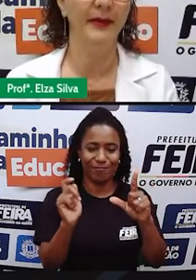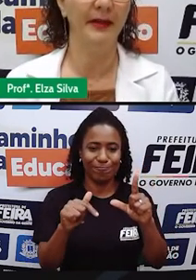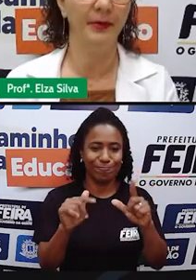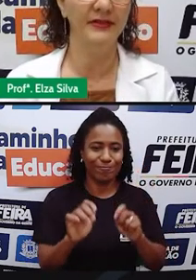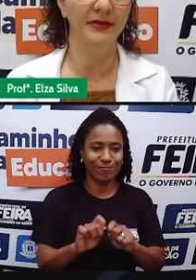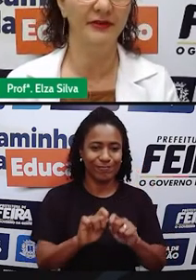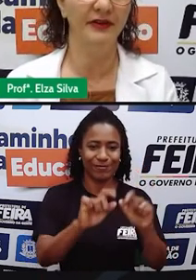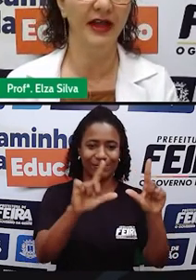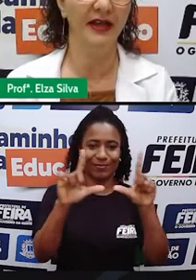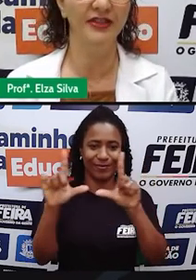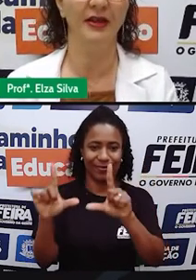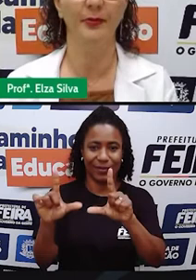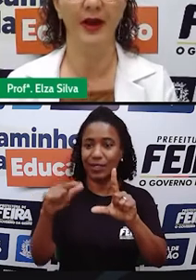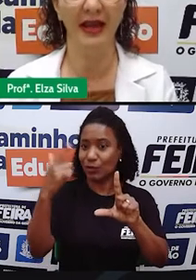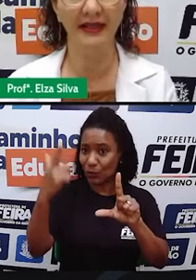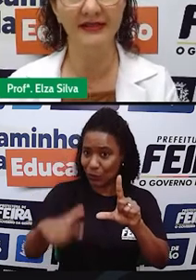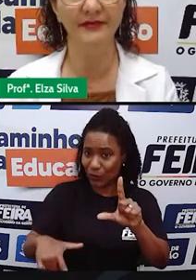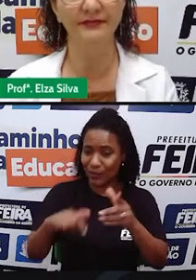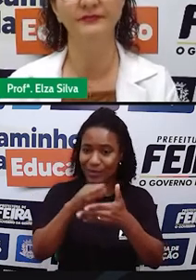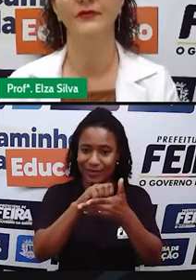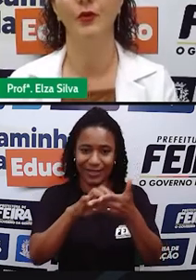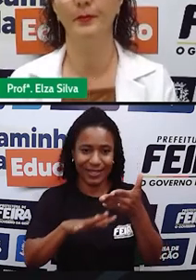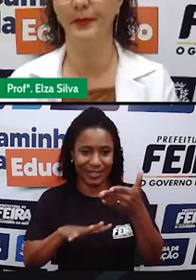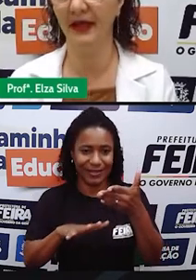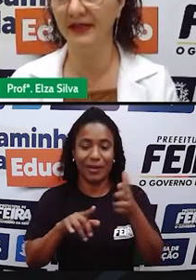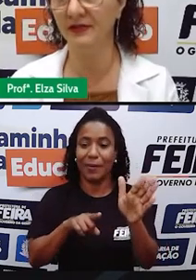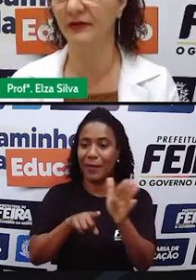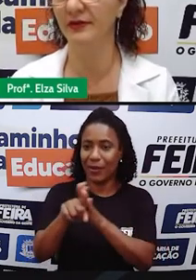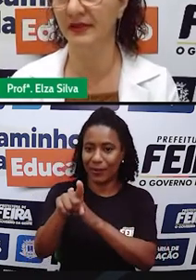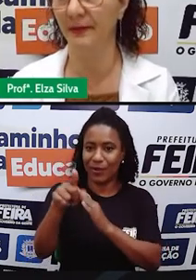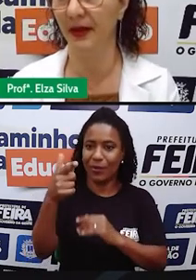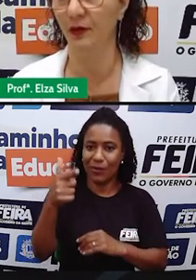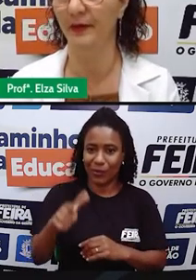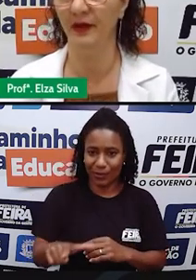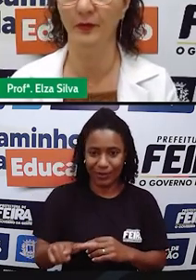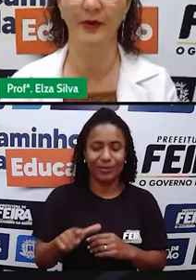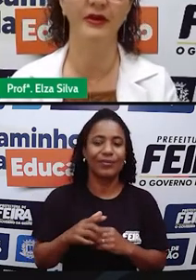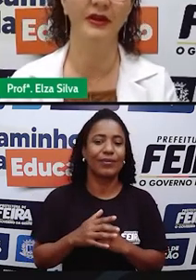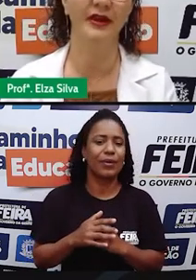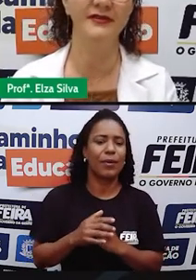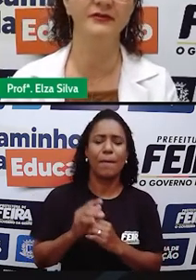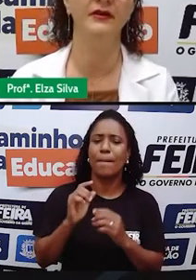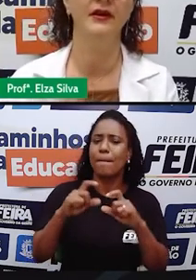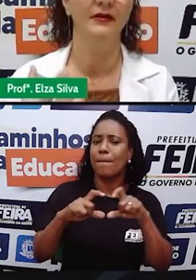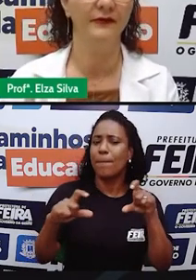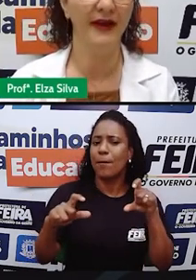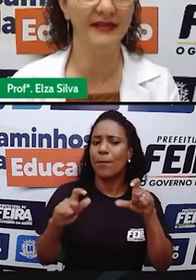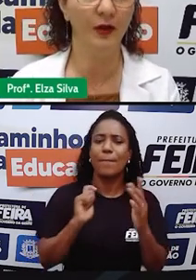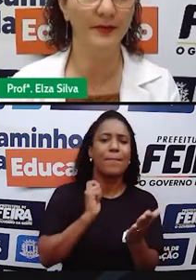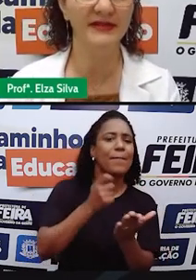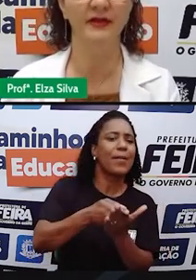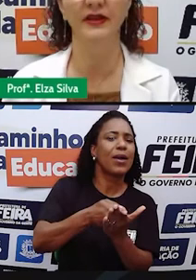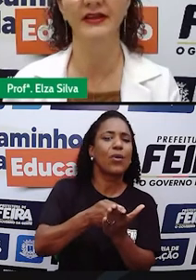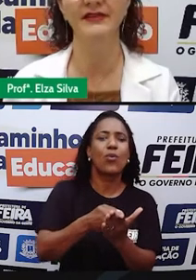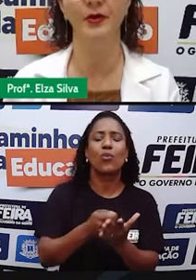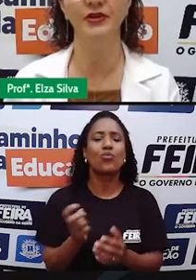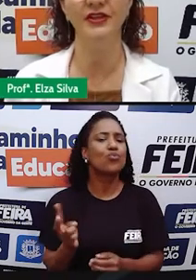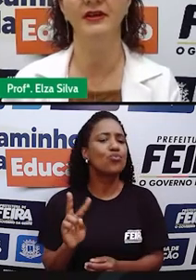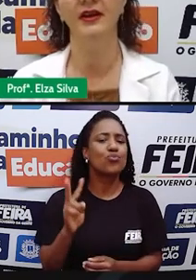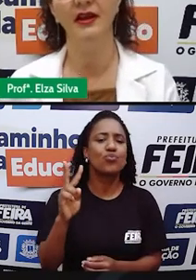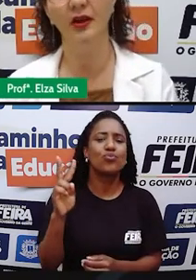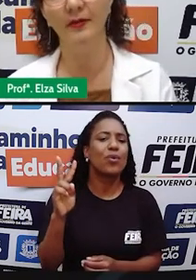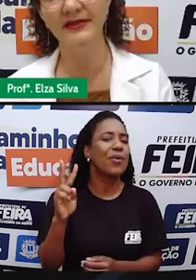Vem para a próxima atividade, que é Price, o preço que você pagou para comprar o ingresso, faz a opção da